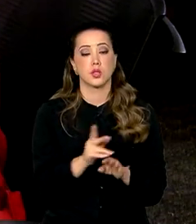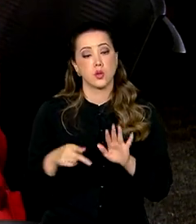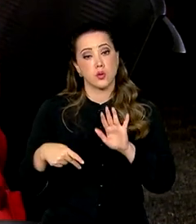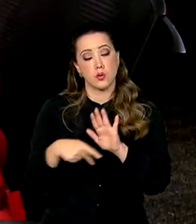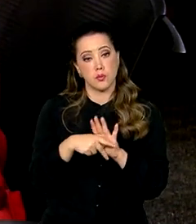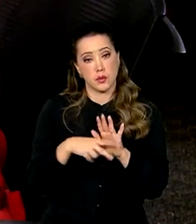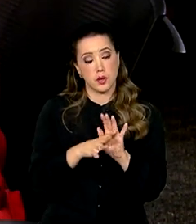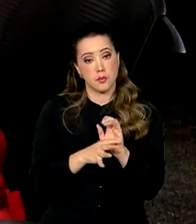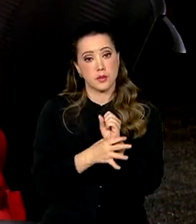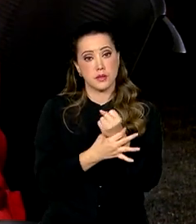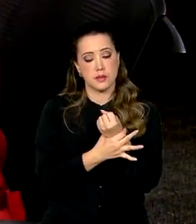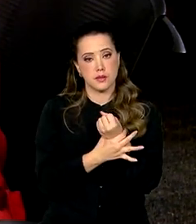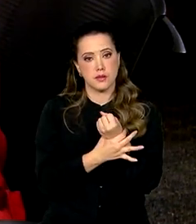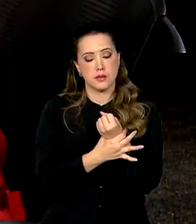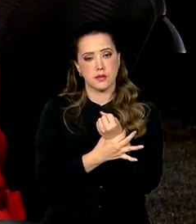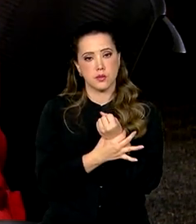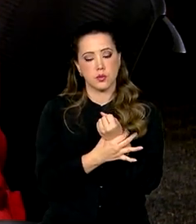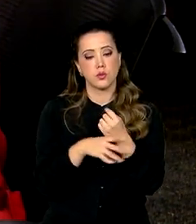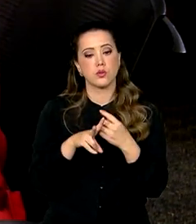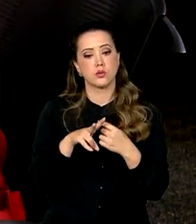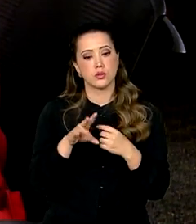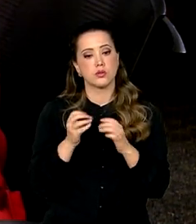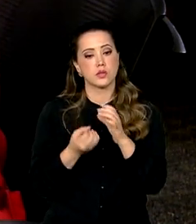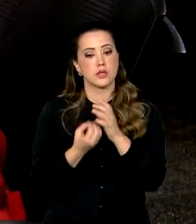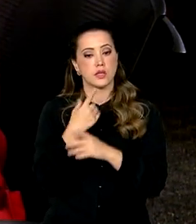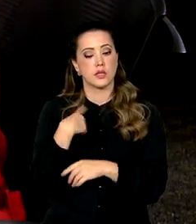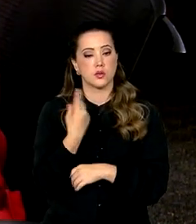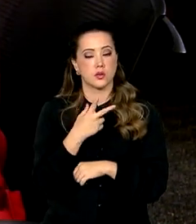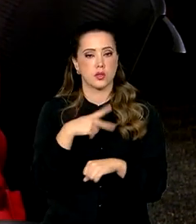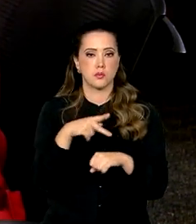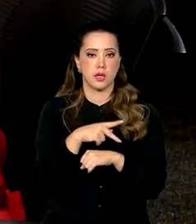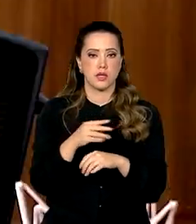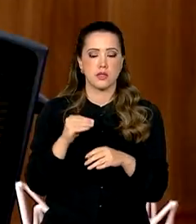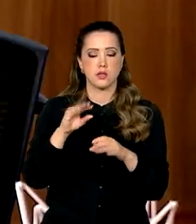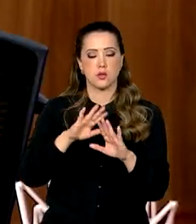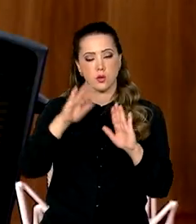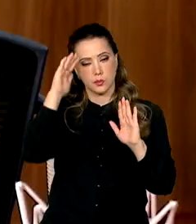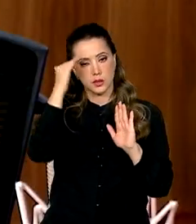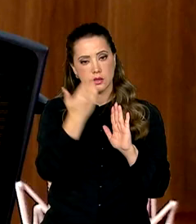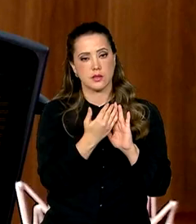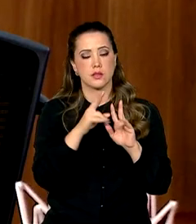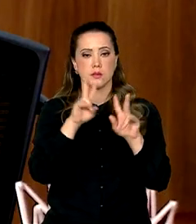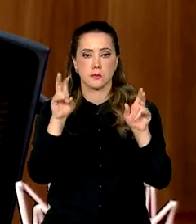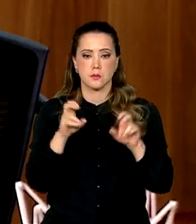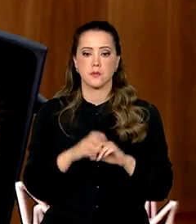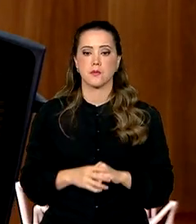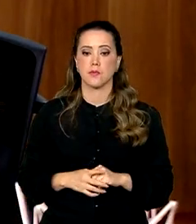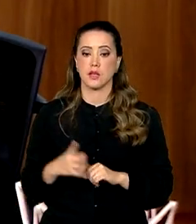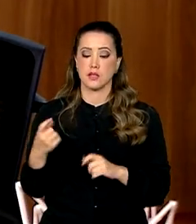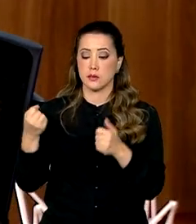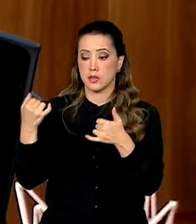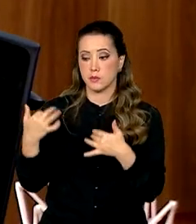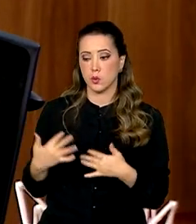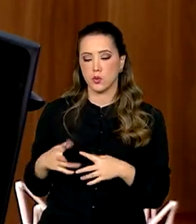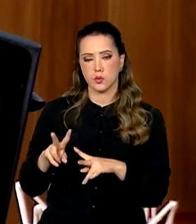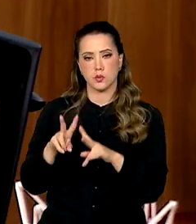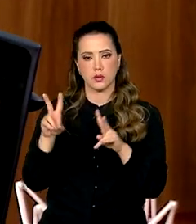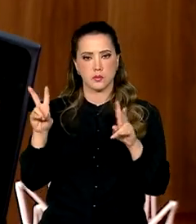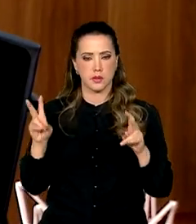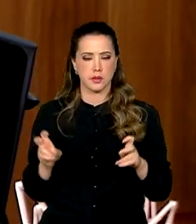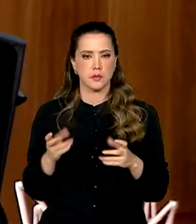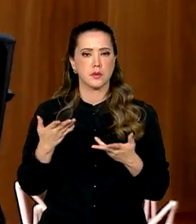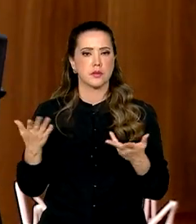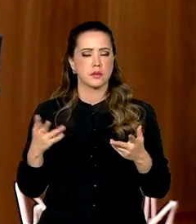próprio seguro-defeso, ele foi constituído no nosso país dentro dessa lógica. André de Paula também deu esclarecimentos